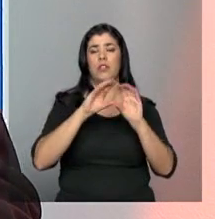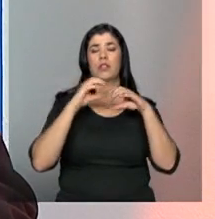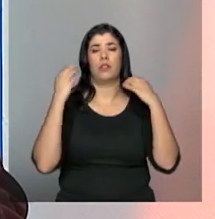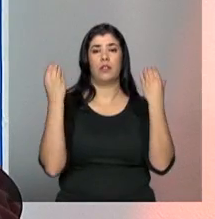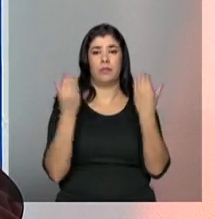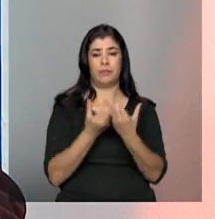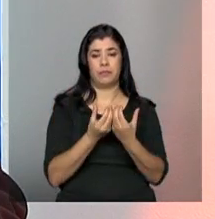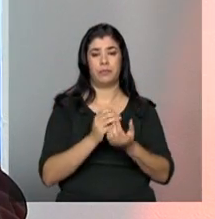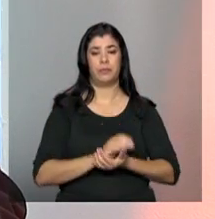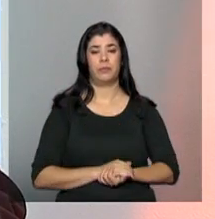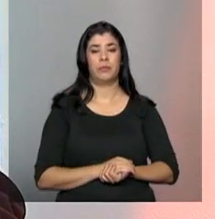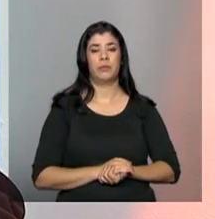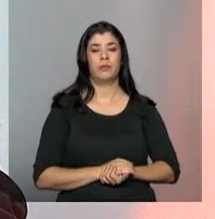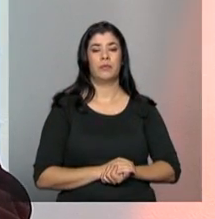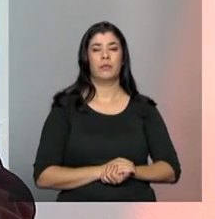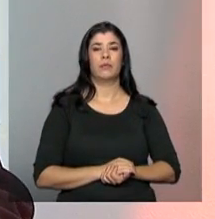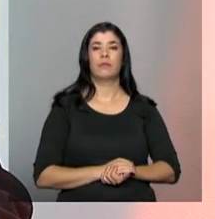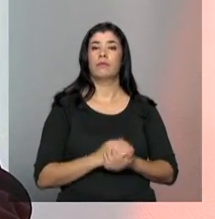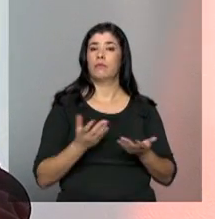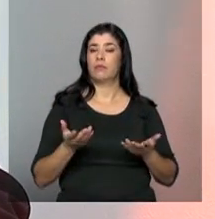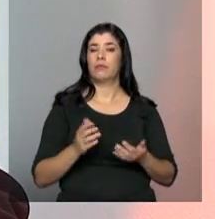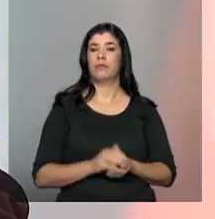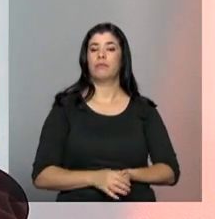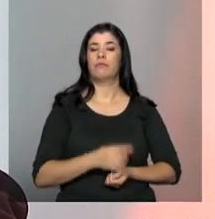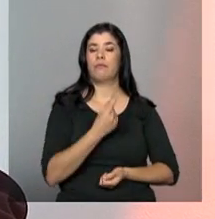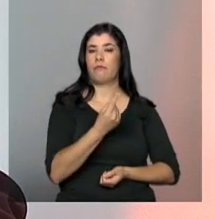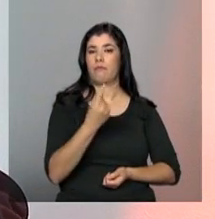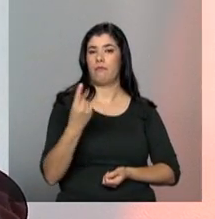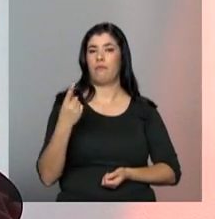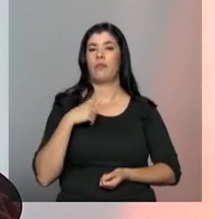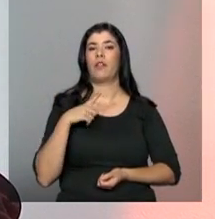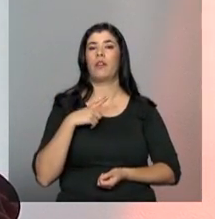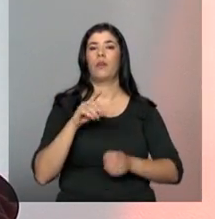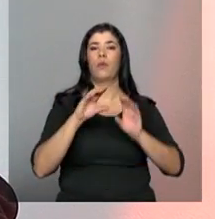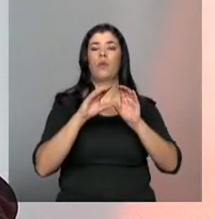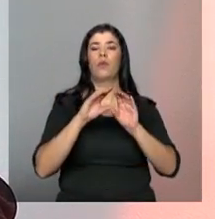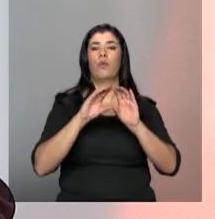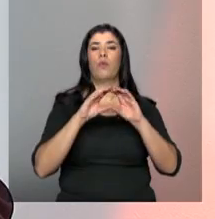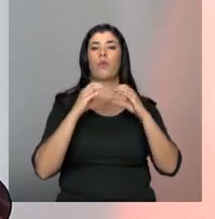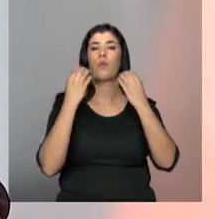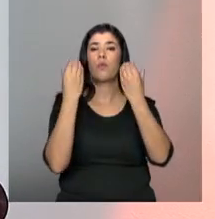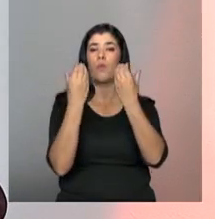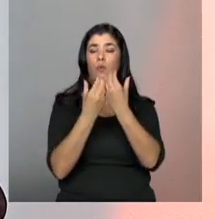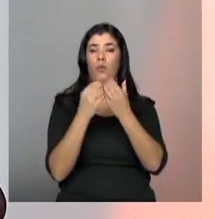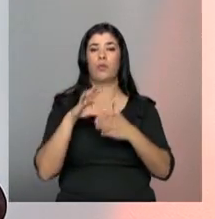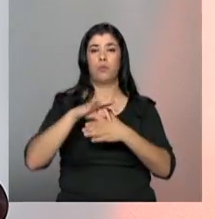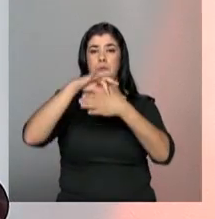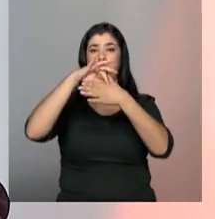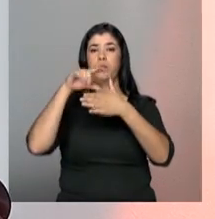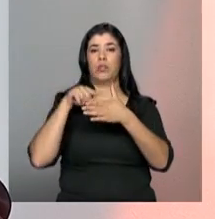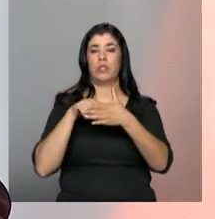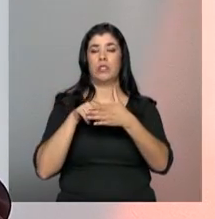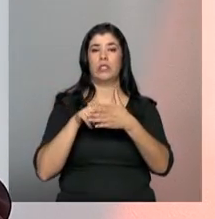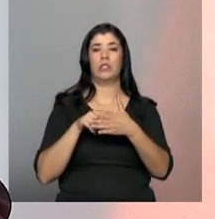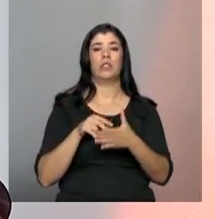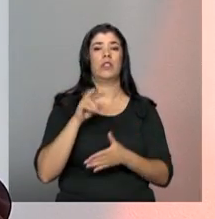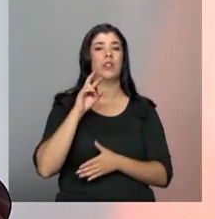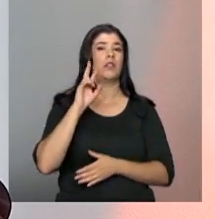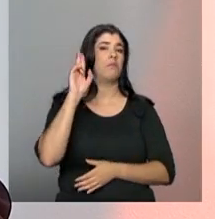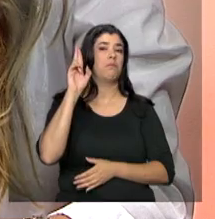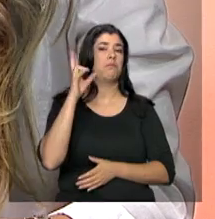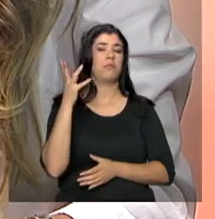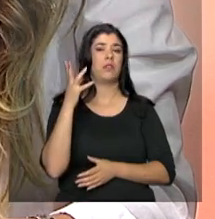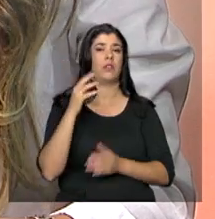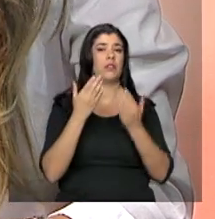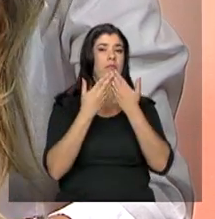Então, Lilian, a forma fica a cargo dos conselhos definirem o desenho de suas conferências, né? Então, deixam em